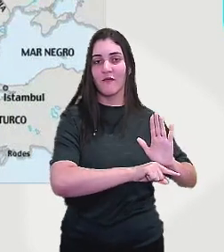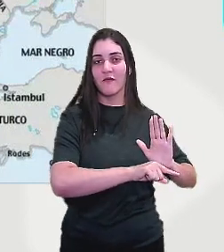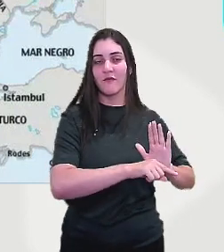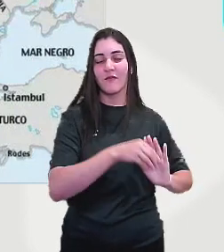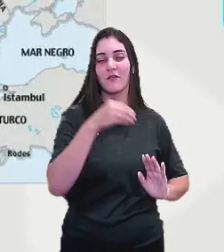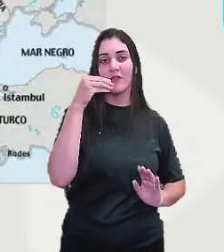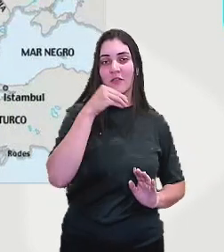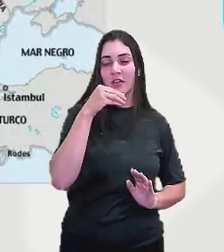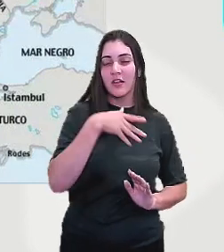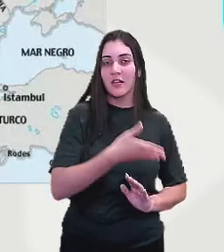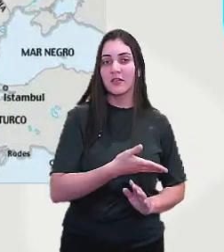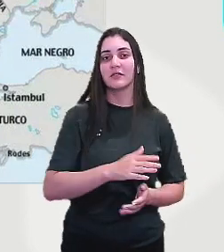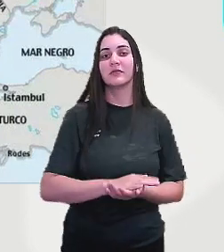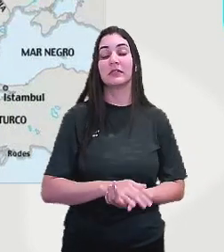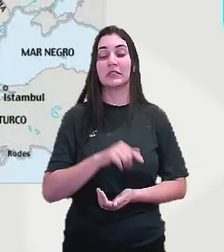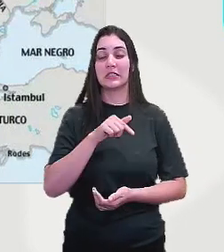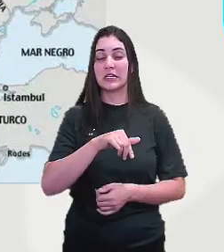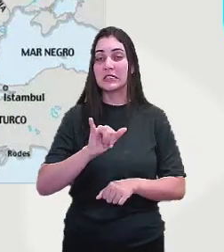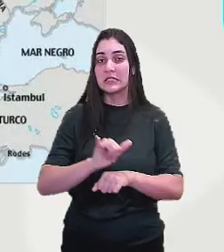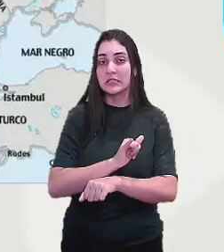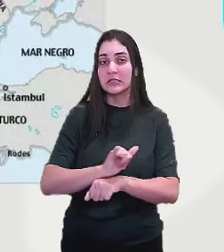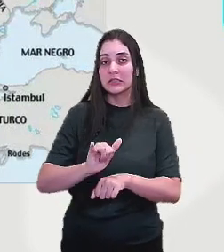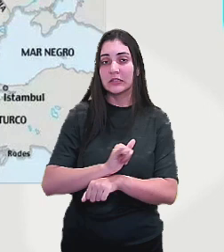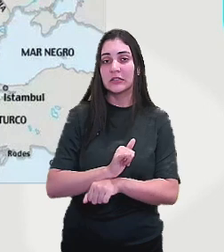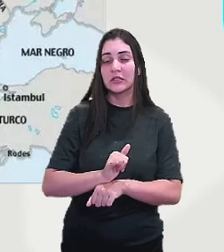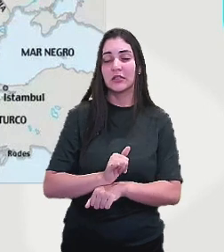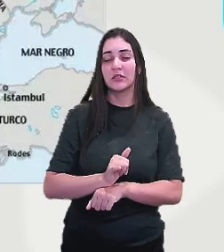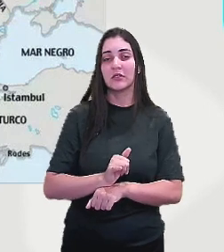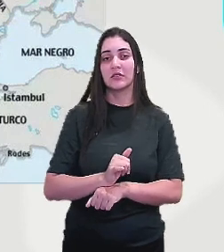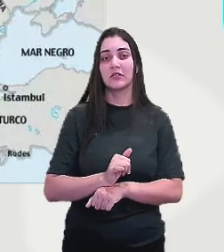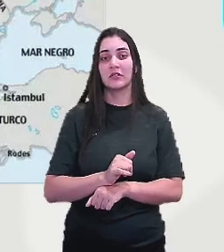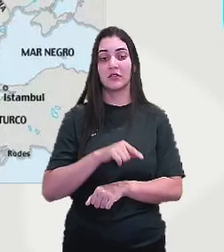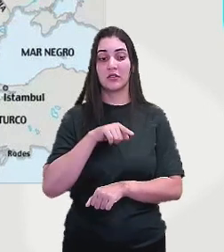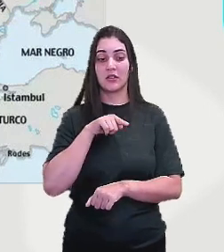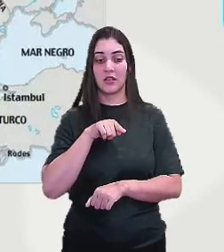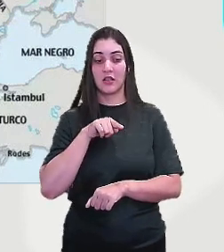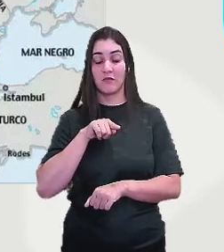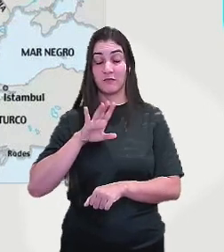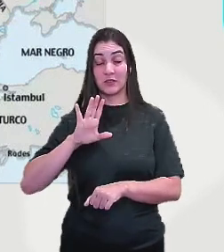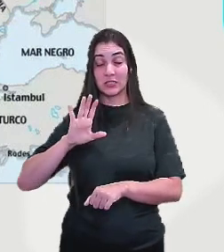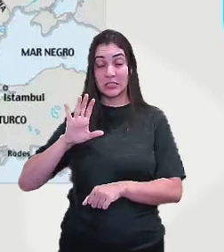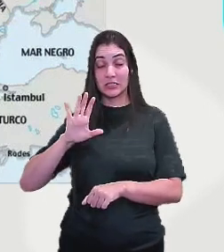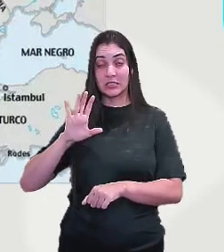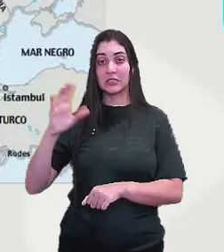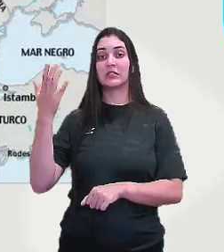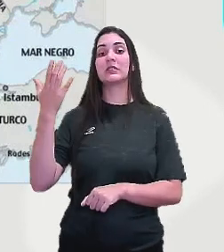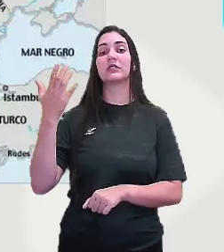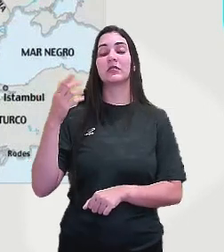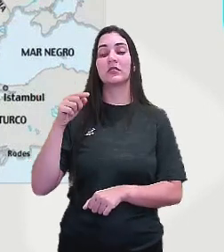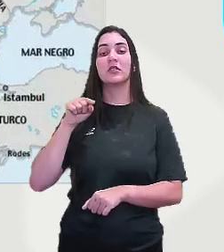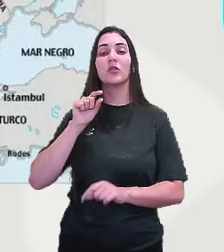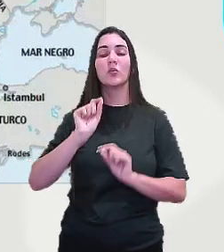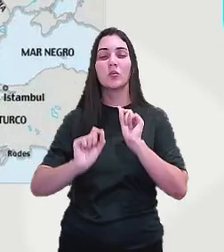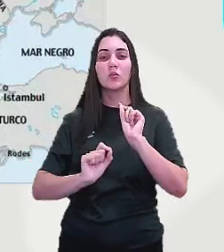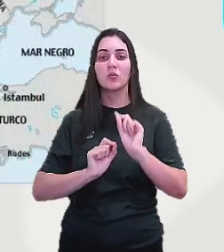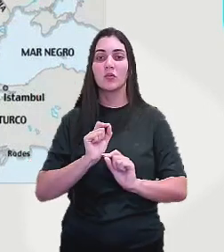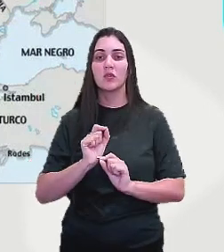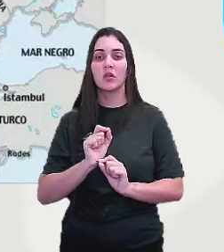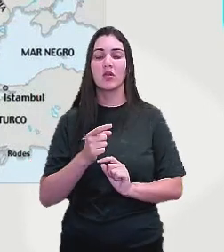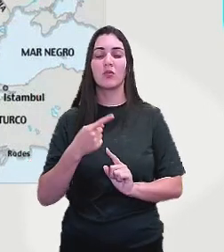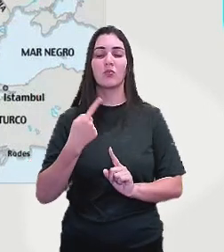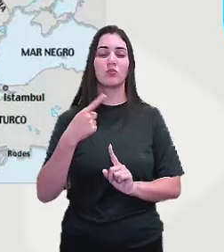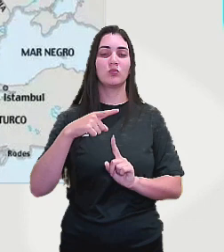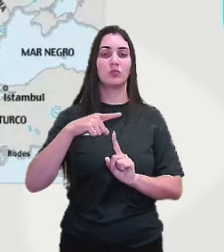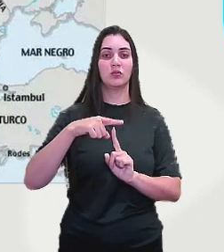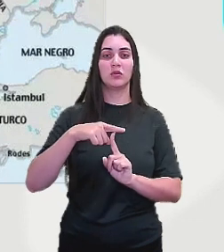estratégia, ela vai ser decisiva para que uma questão